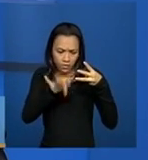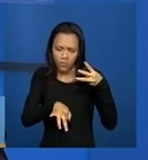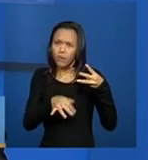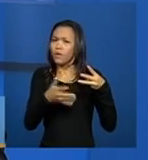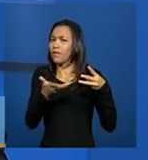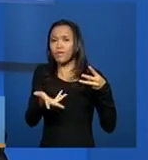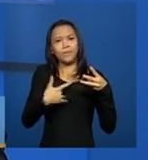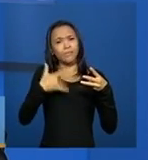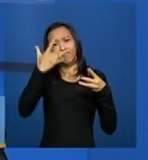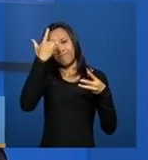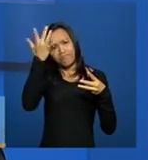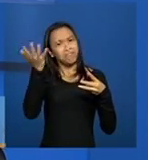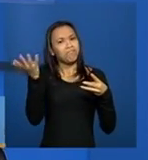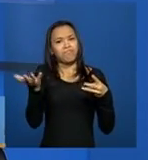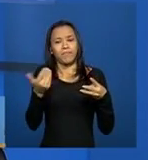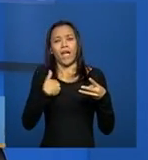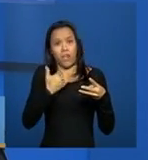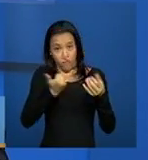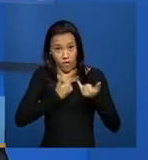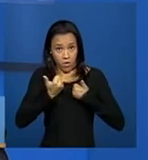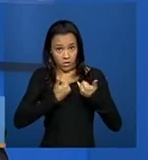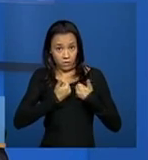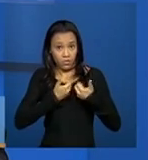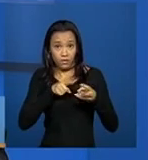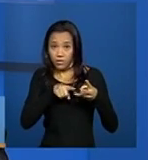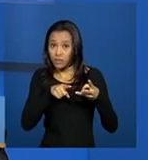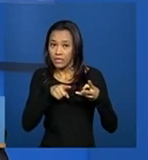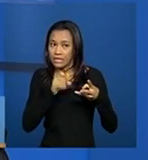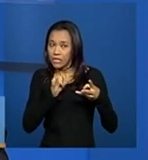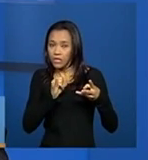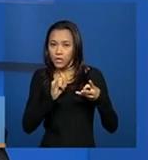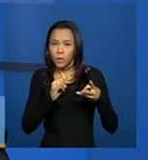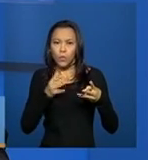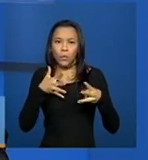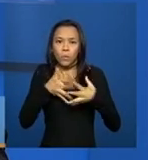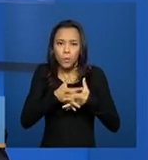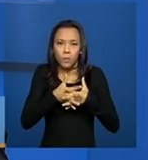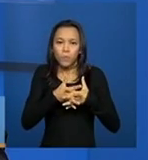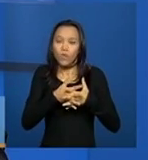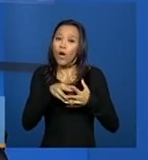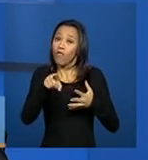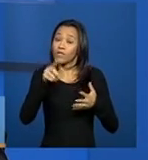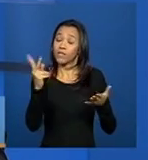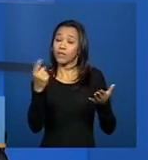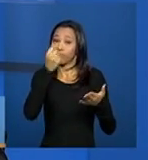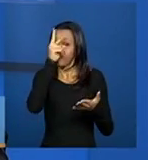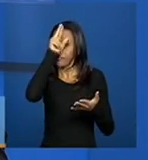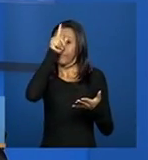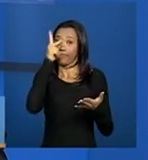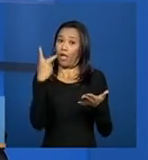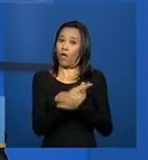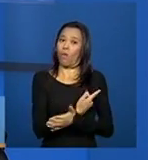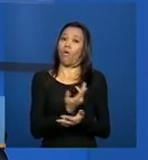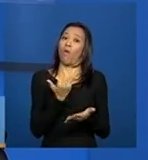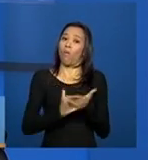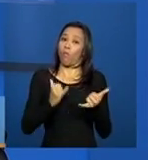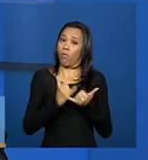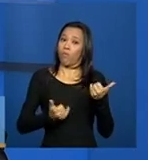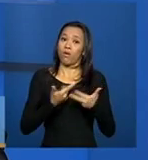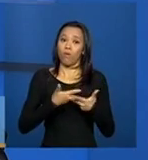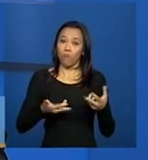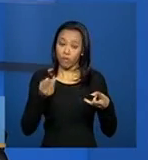editar essas informações? Se você conseguir editar, alguma coisa está errada. Se, assim, se depois de verificar tudo,